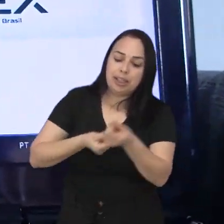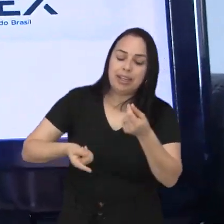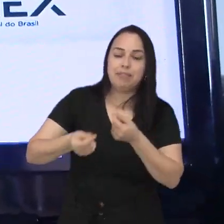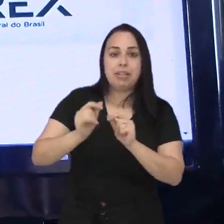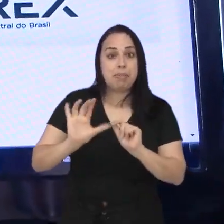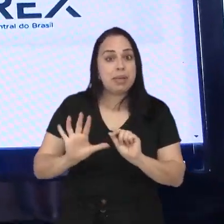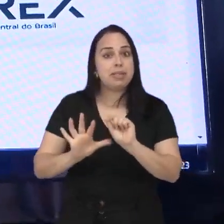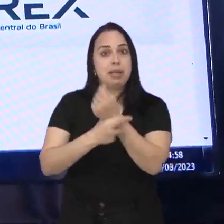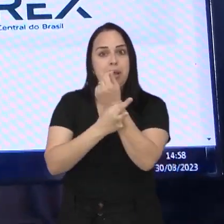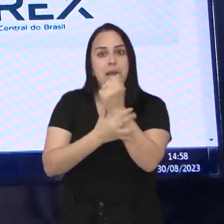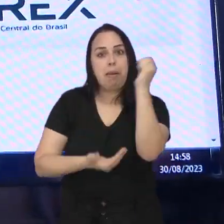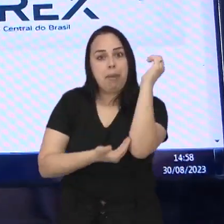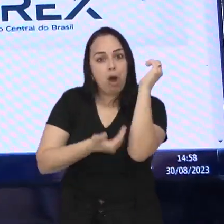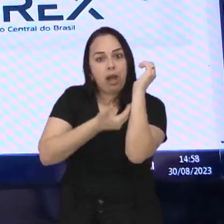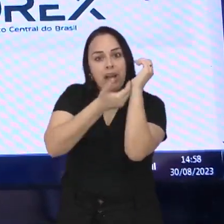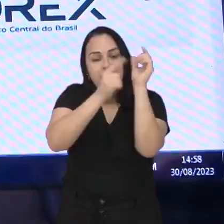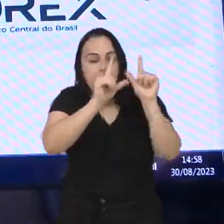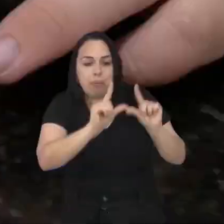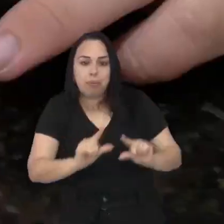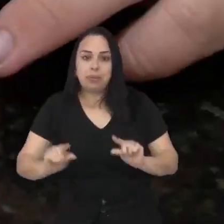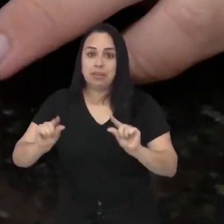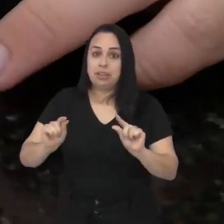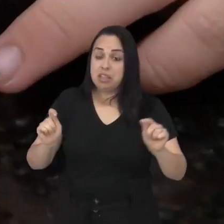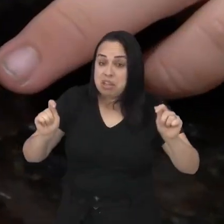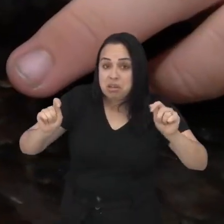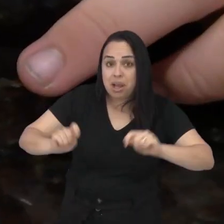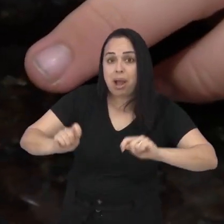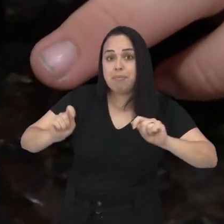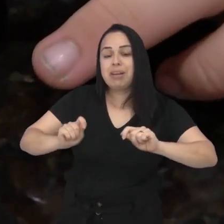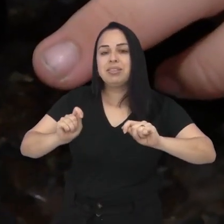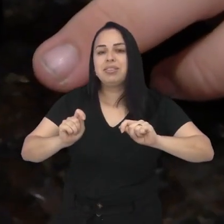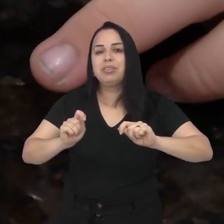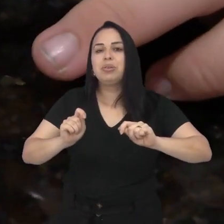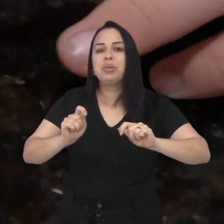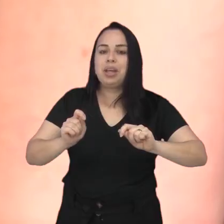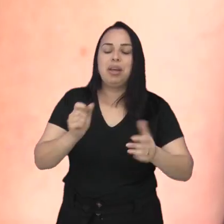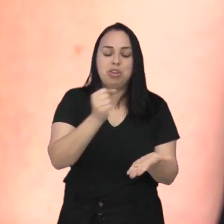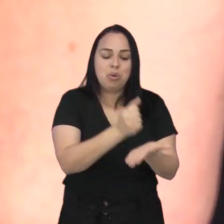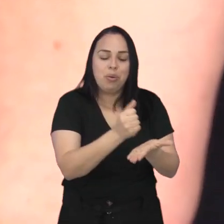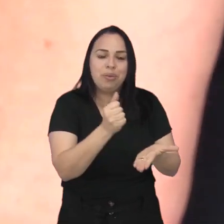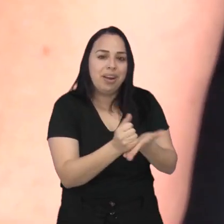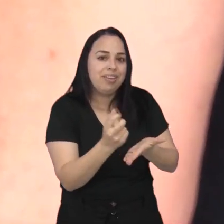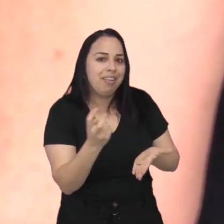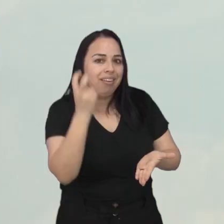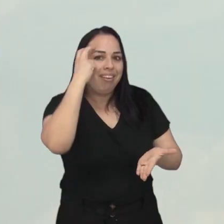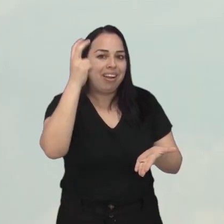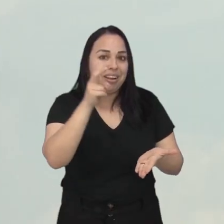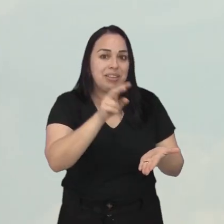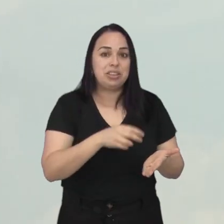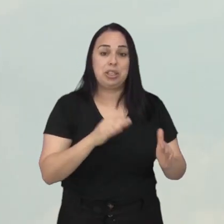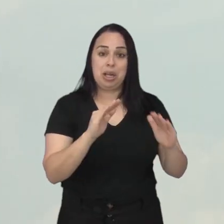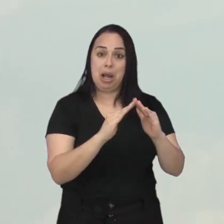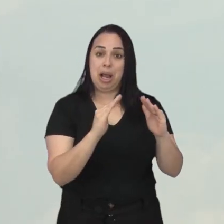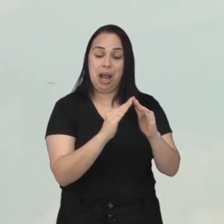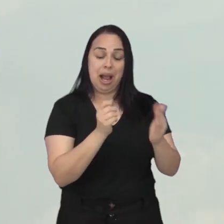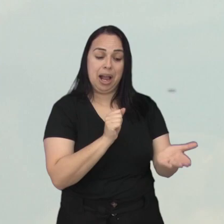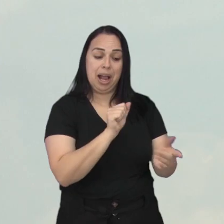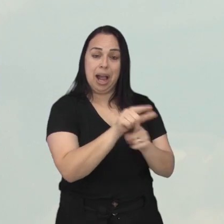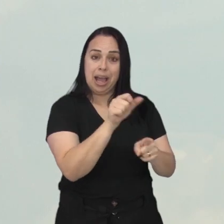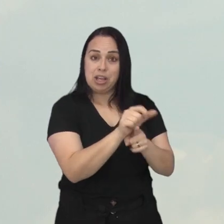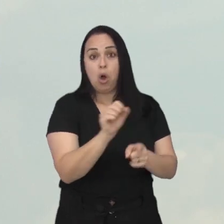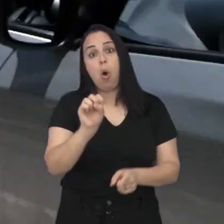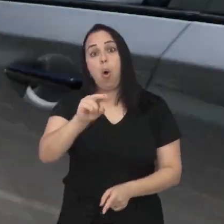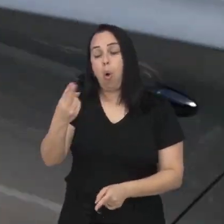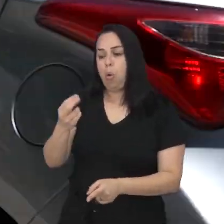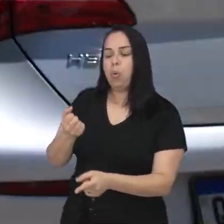mais seguros e menos burocráticos. Inclusive com a possibilidade de contratos inteligentes de compra e venda de